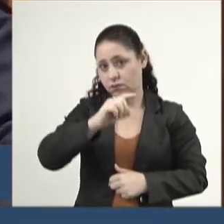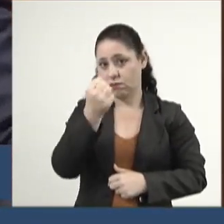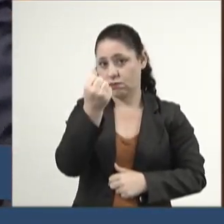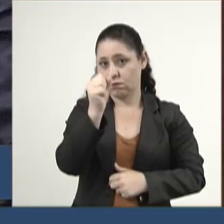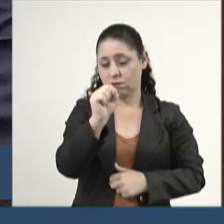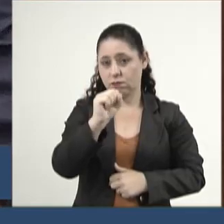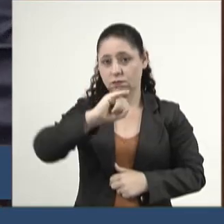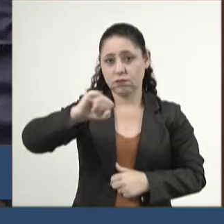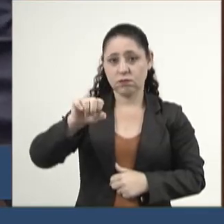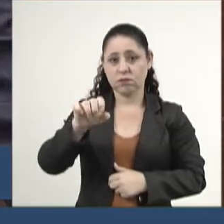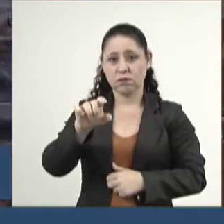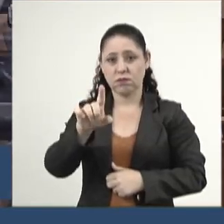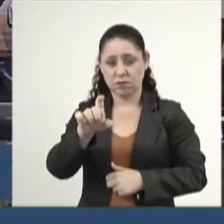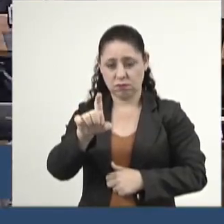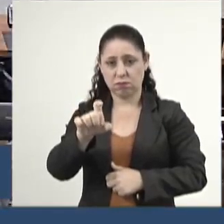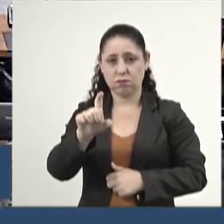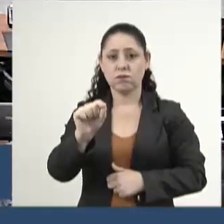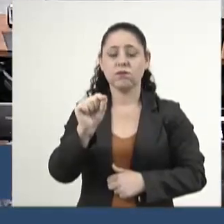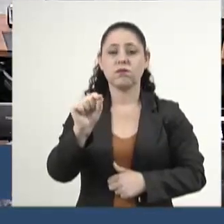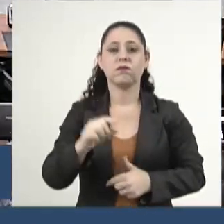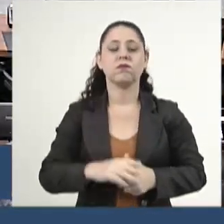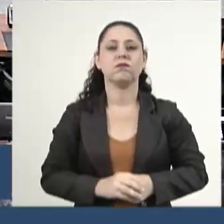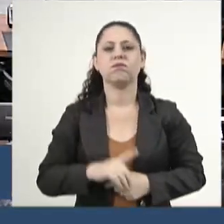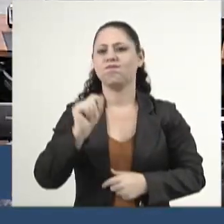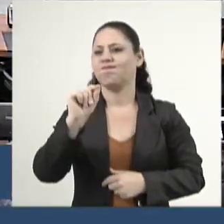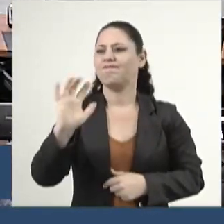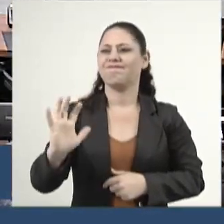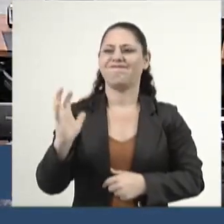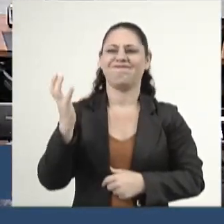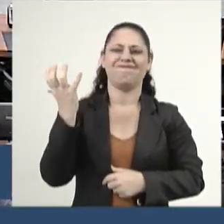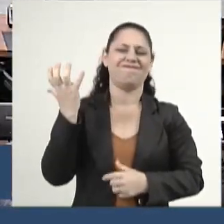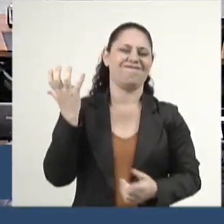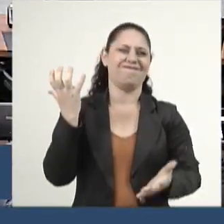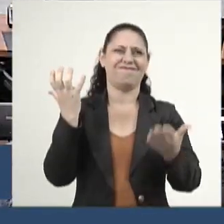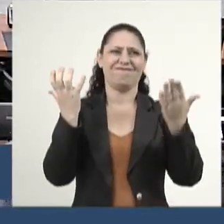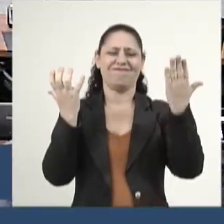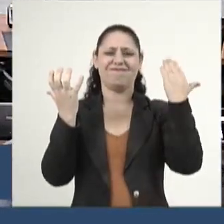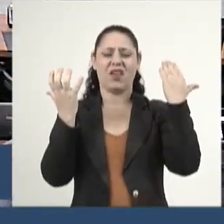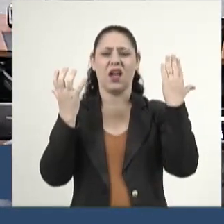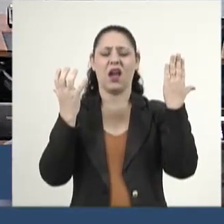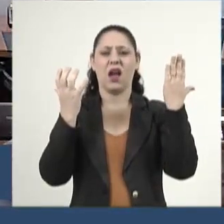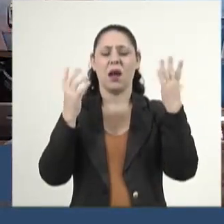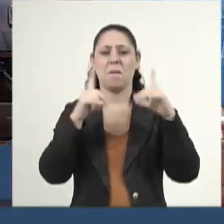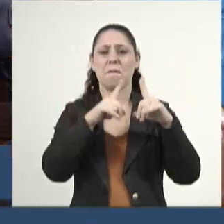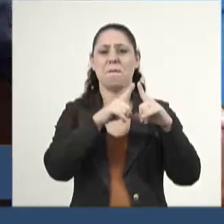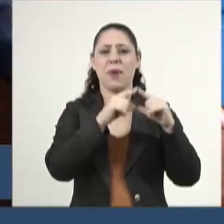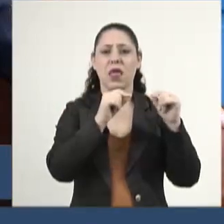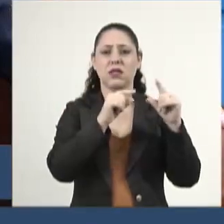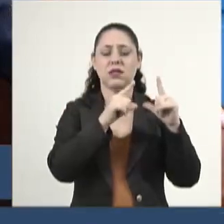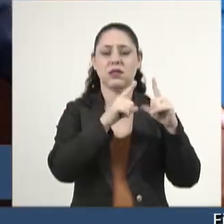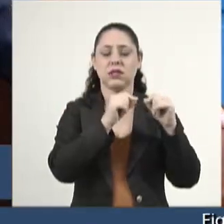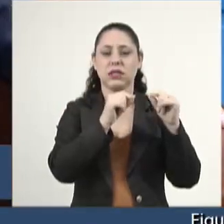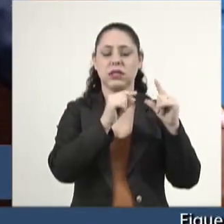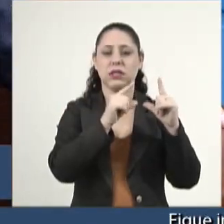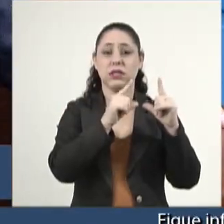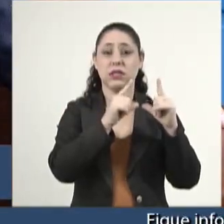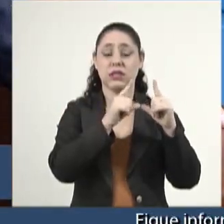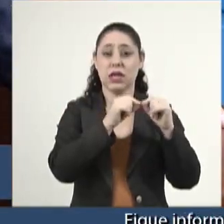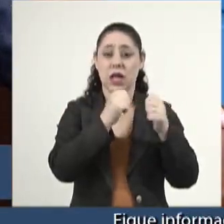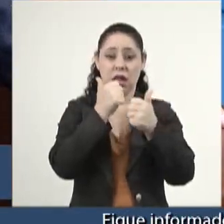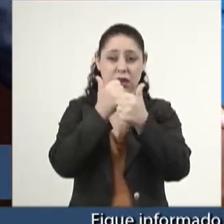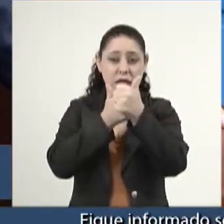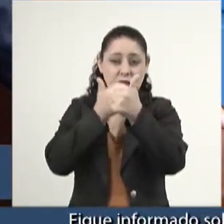janeiro, o que aconteceu em Brasília numa